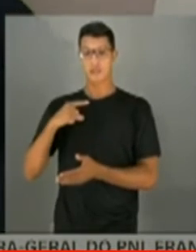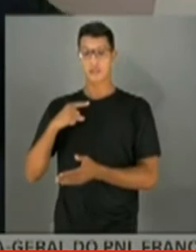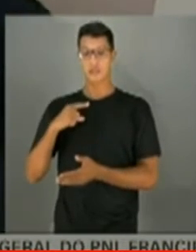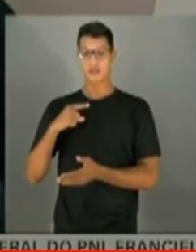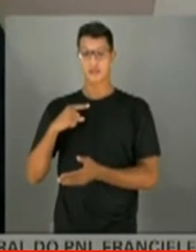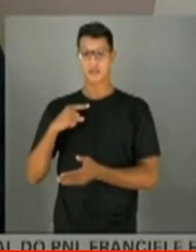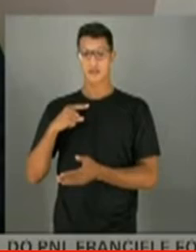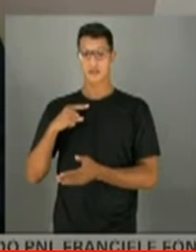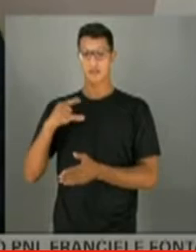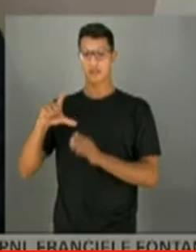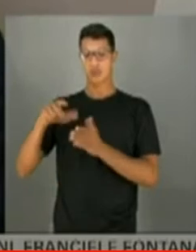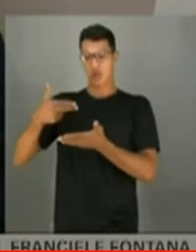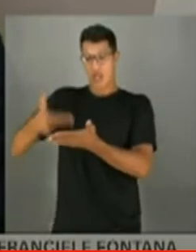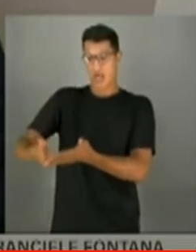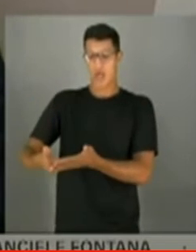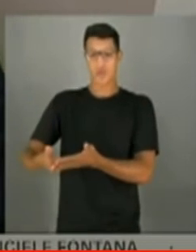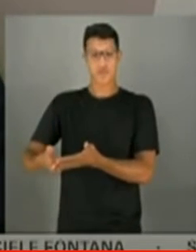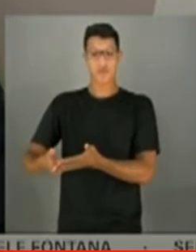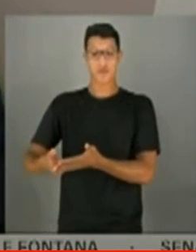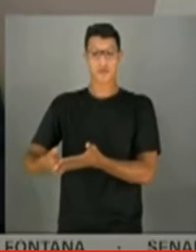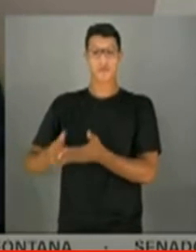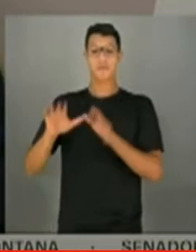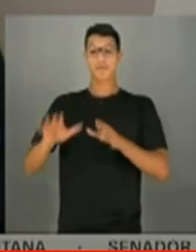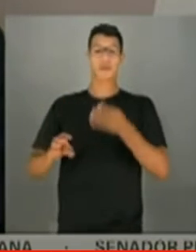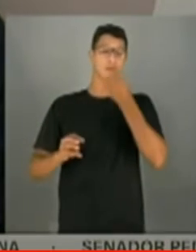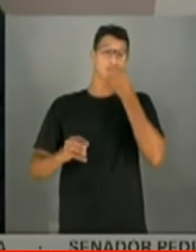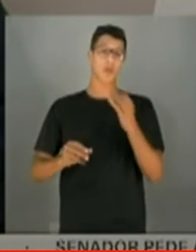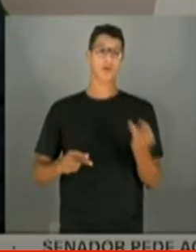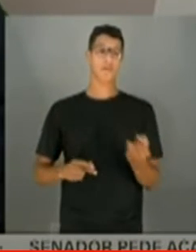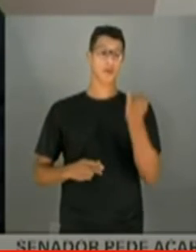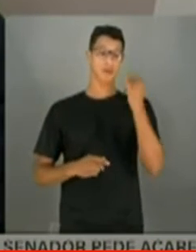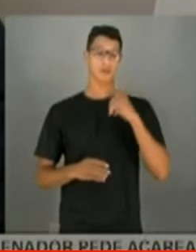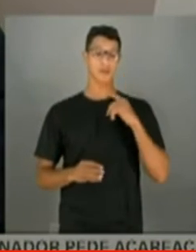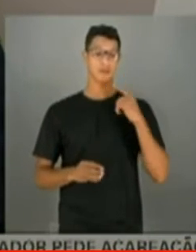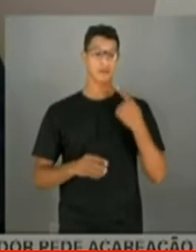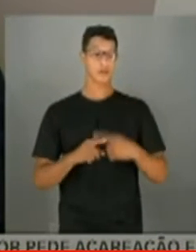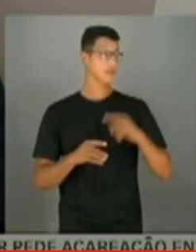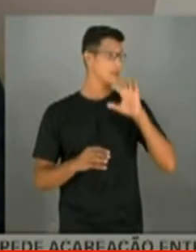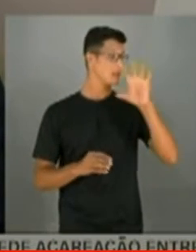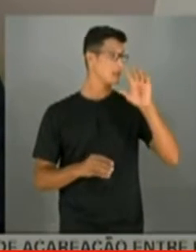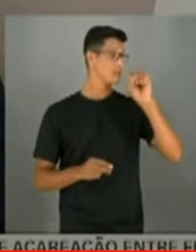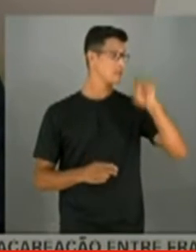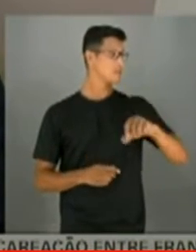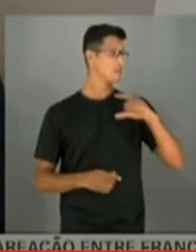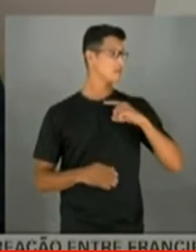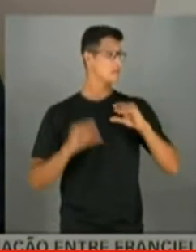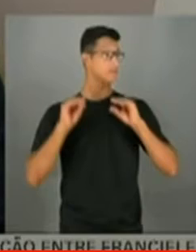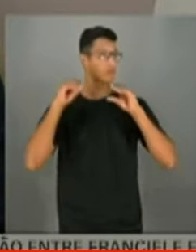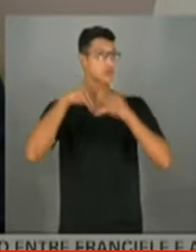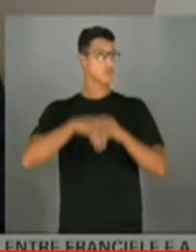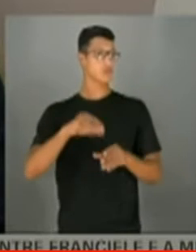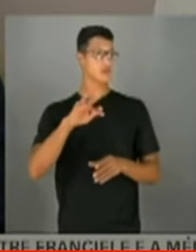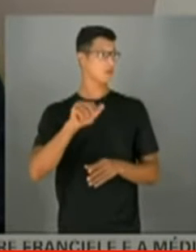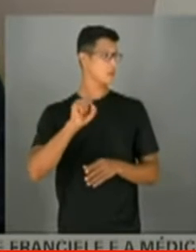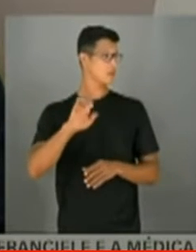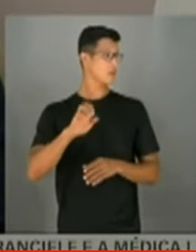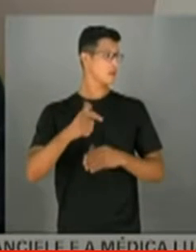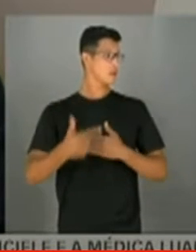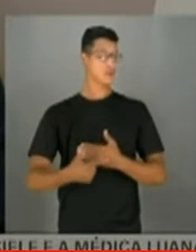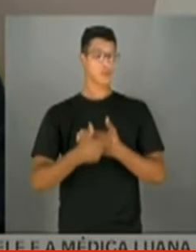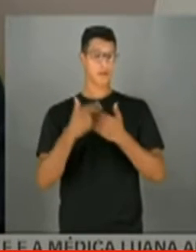de leitos ocupados. Isso seria muito importante, porque lá, sim, estava tudo na fase do papel ainda.